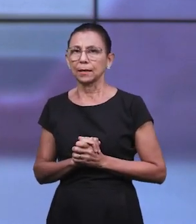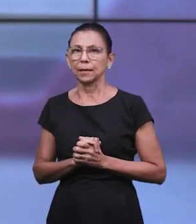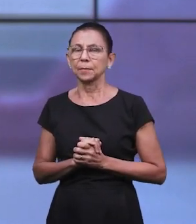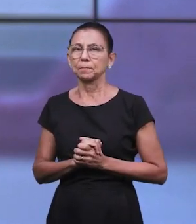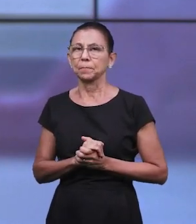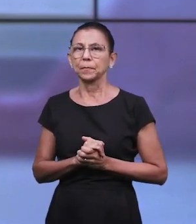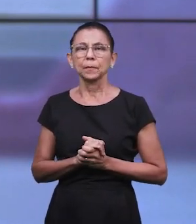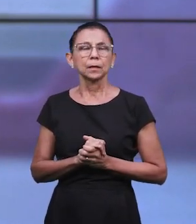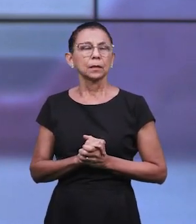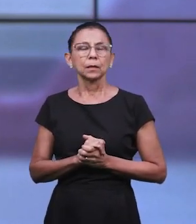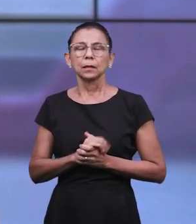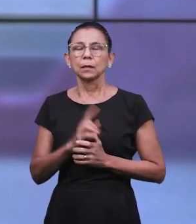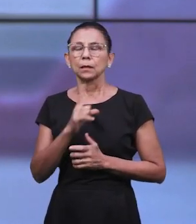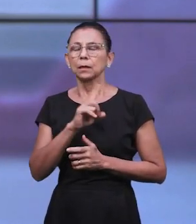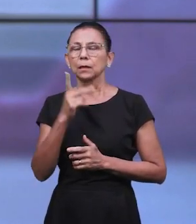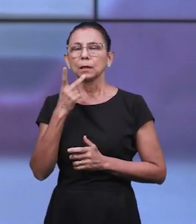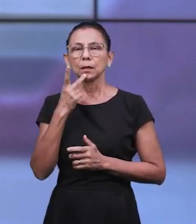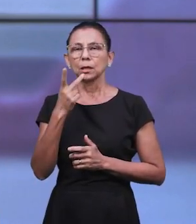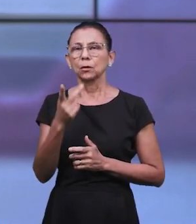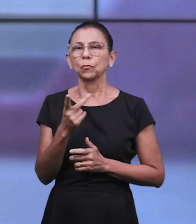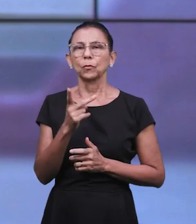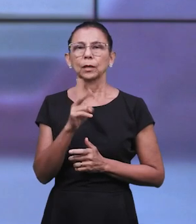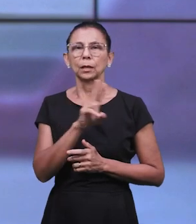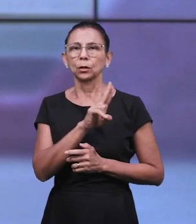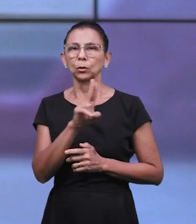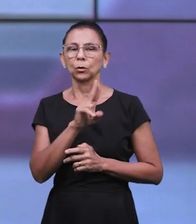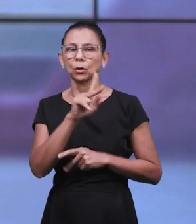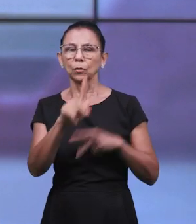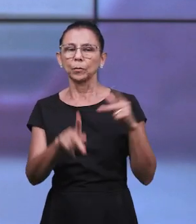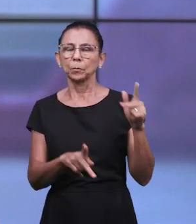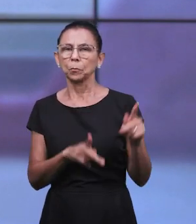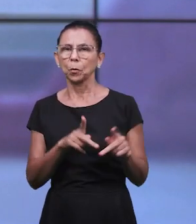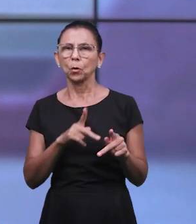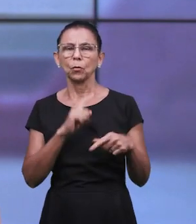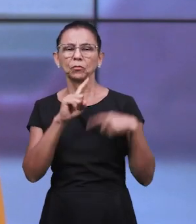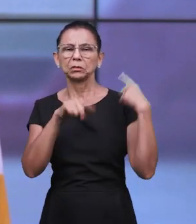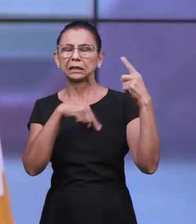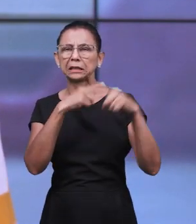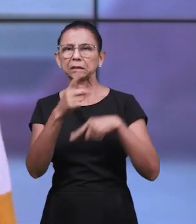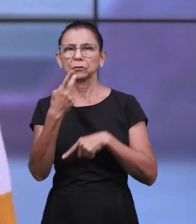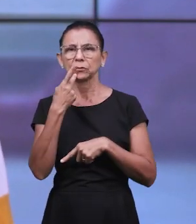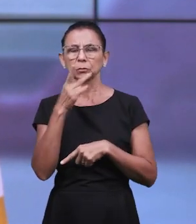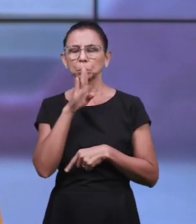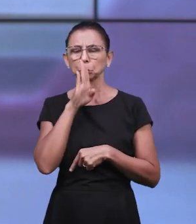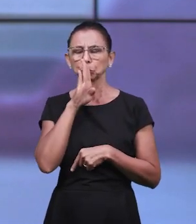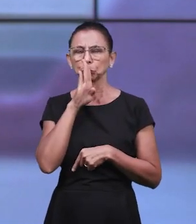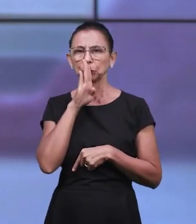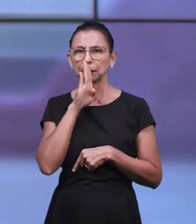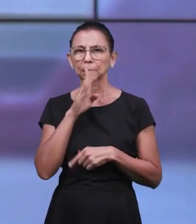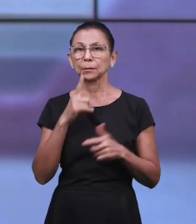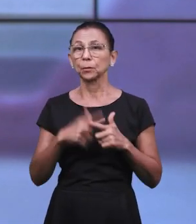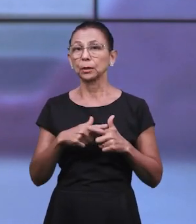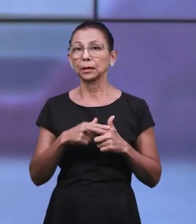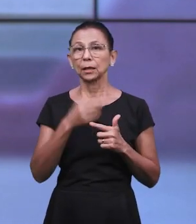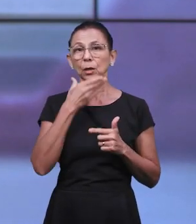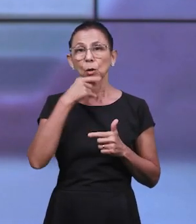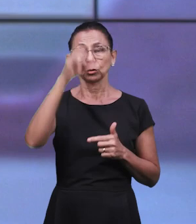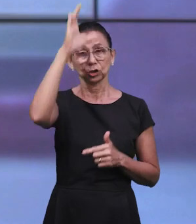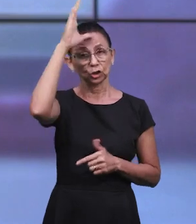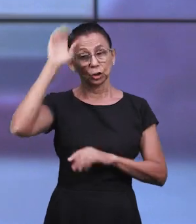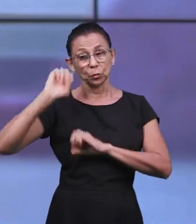parentela. Por quê? Porque Mardoqueu lhe tinha ordenado que não declarasse. Mardoqueu havia